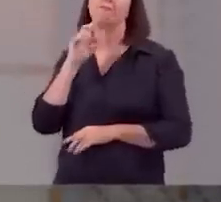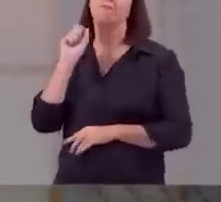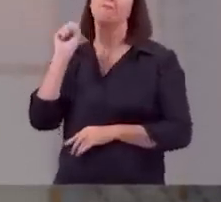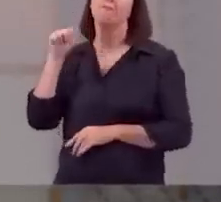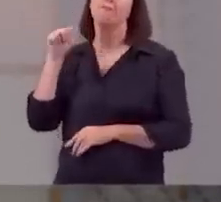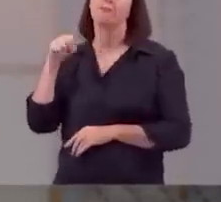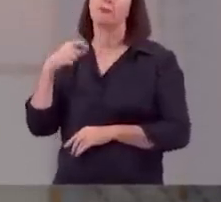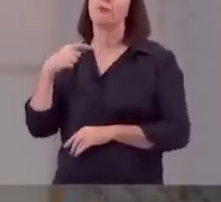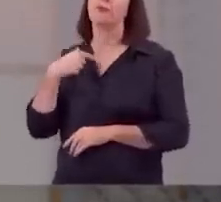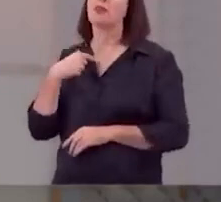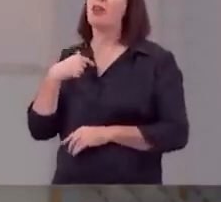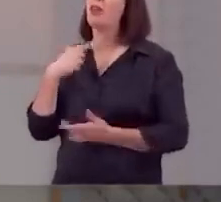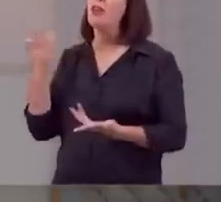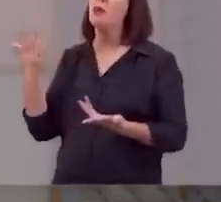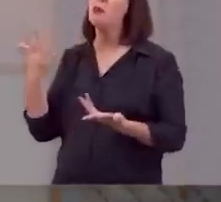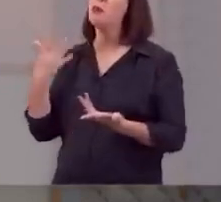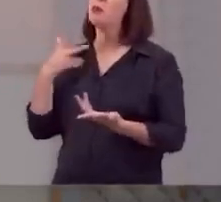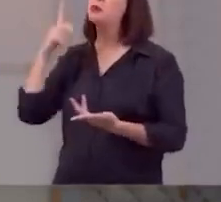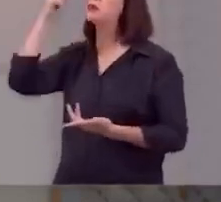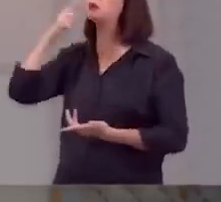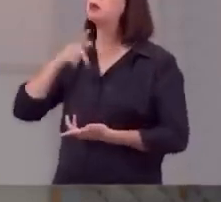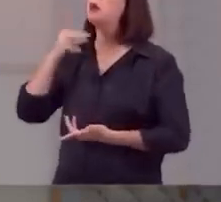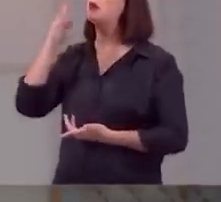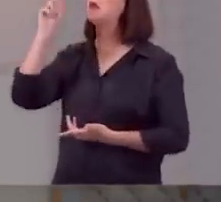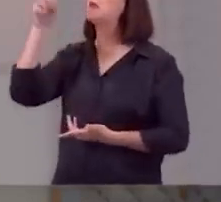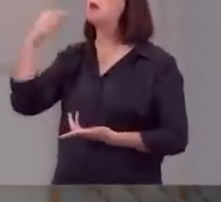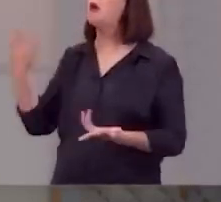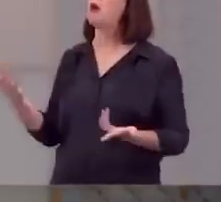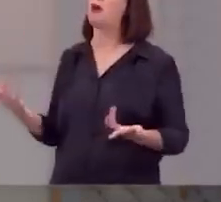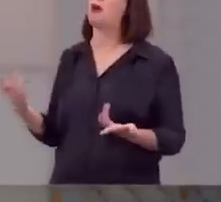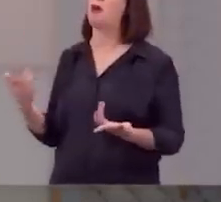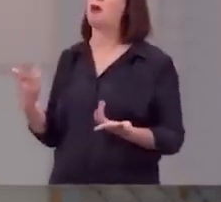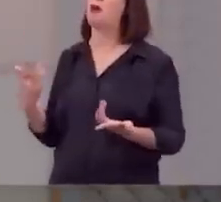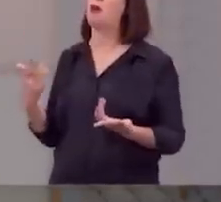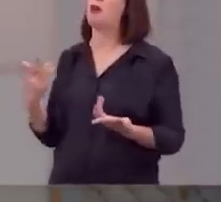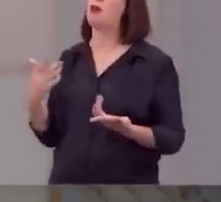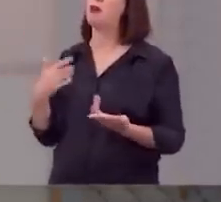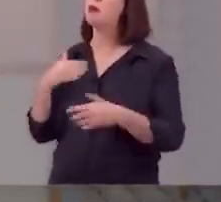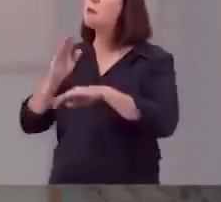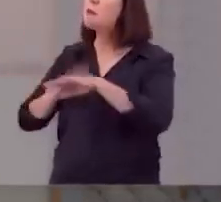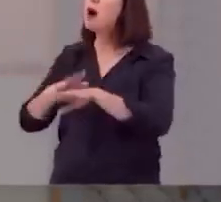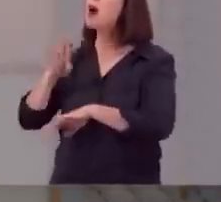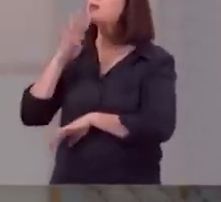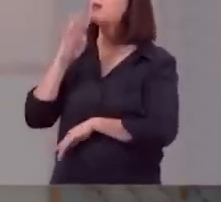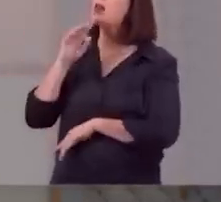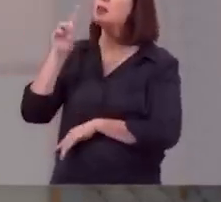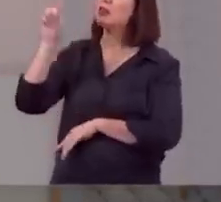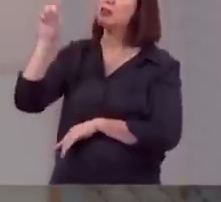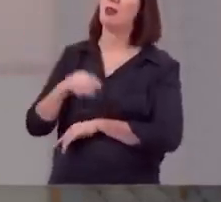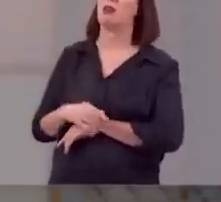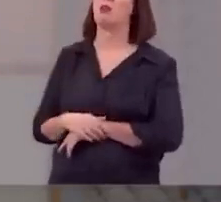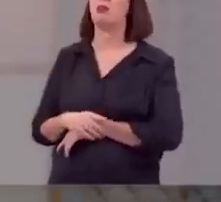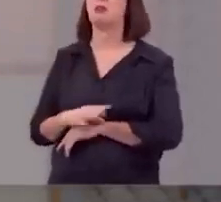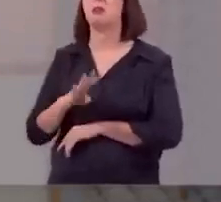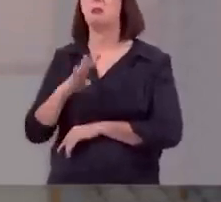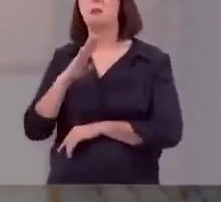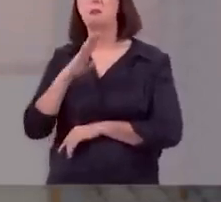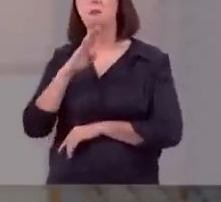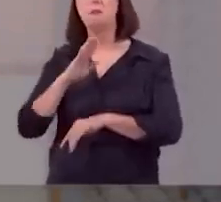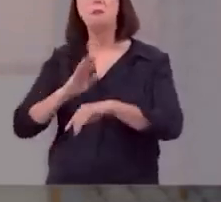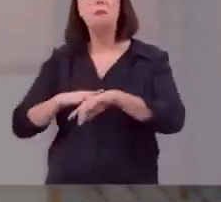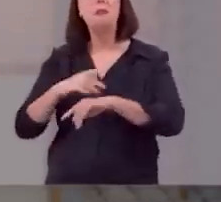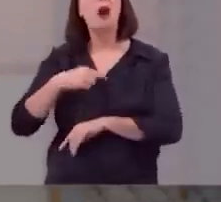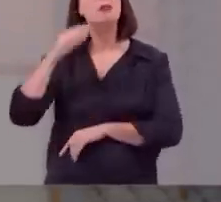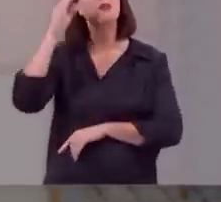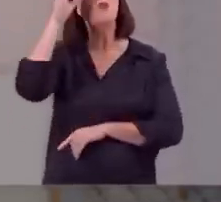eu me abomino no pó e na cinza quanto mais você conhece a Deus mais